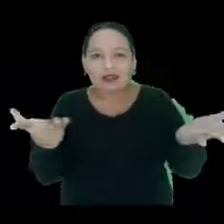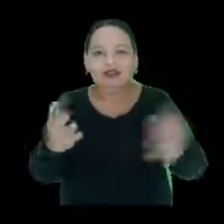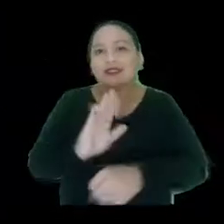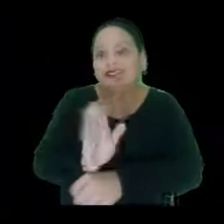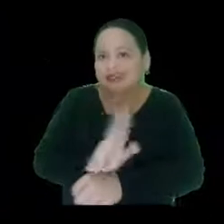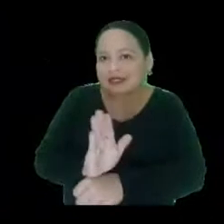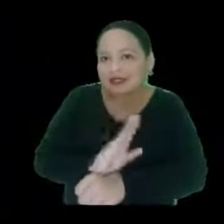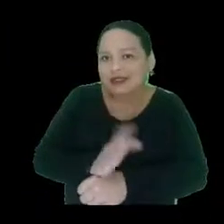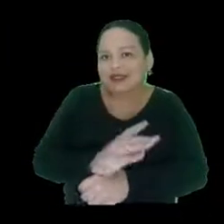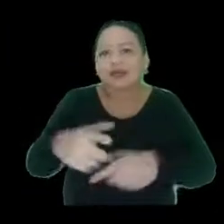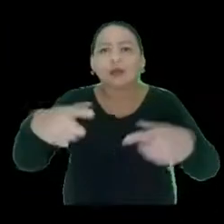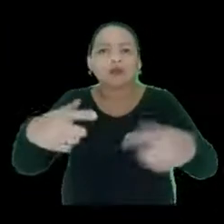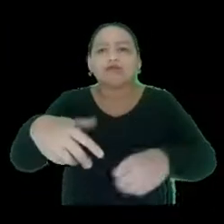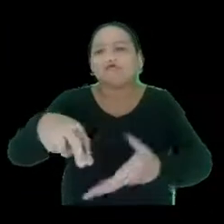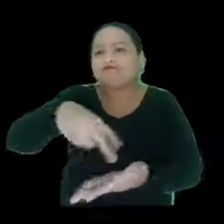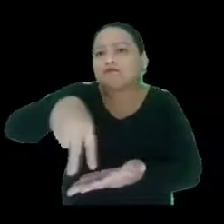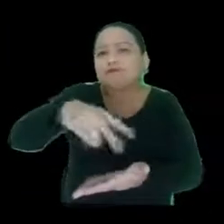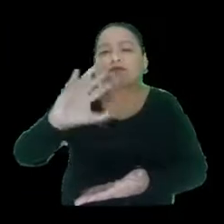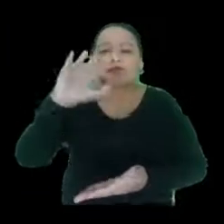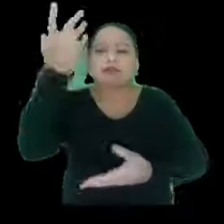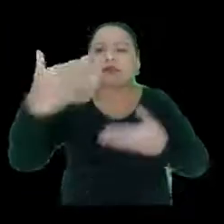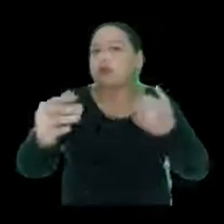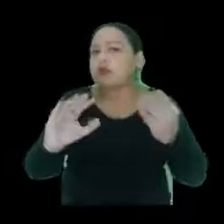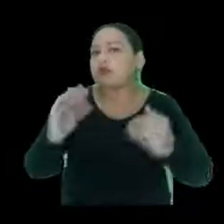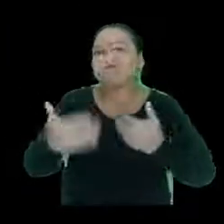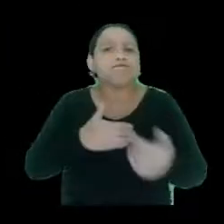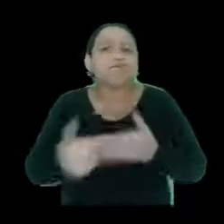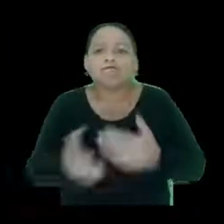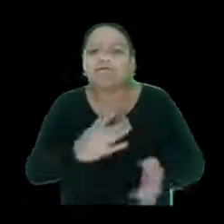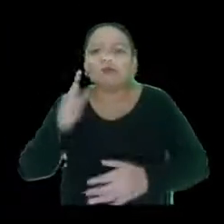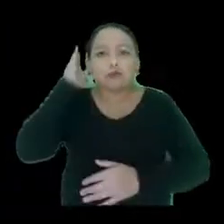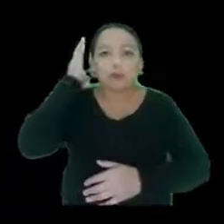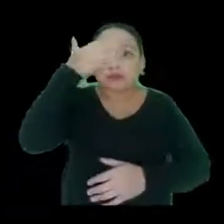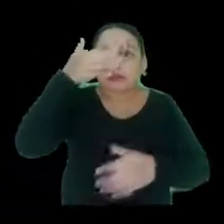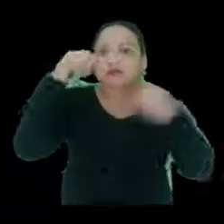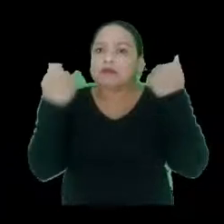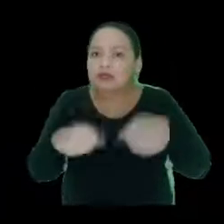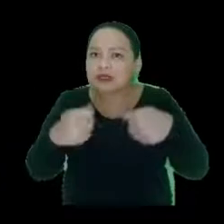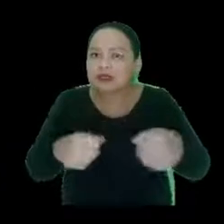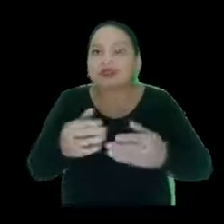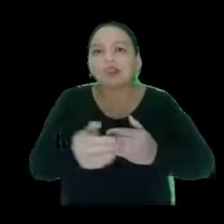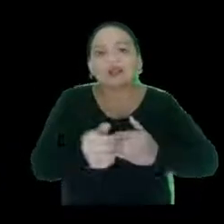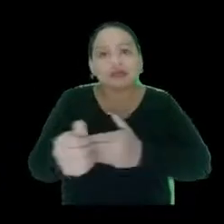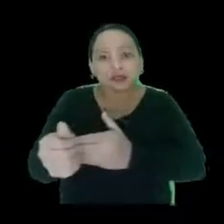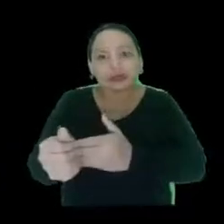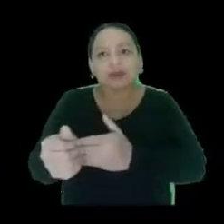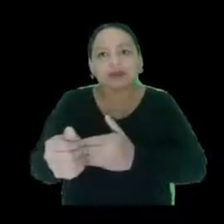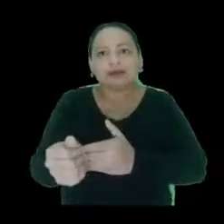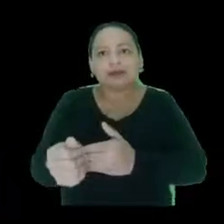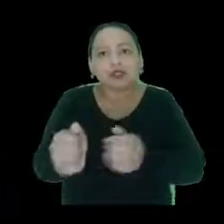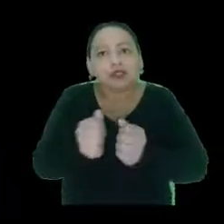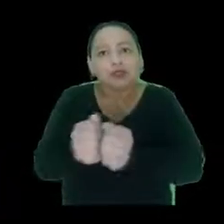ir a um cinema, uma sessão de dança. Qualquer situação, o surdo-cego necessita, né? Do guia